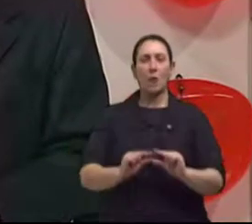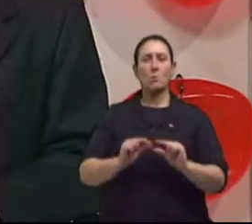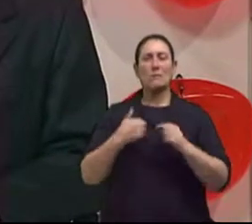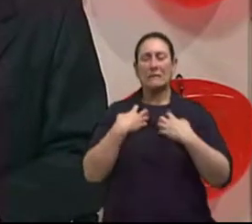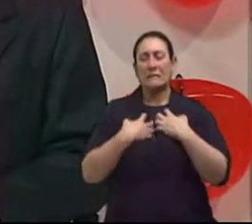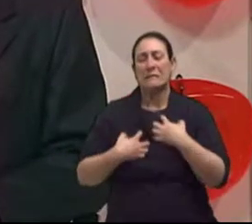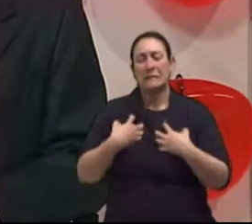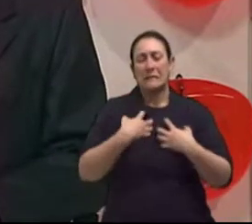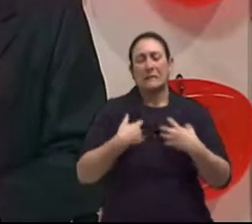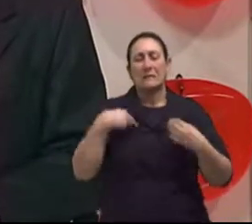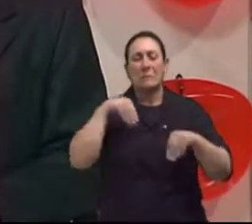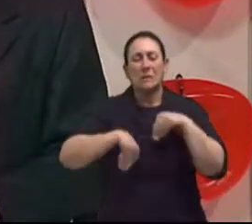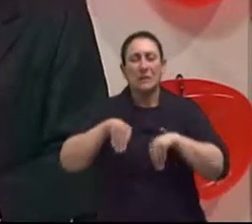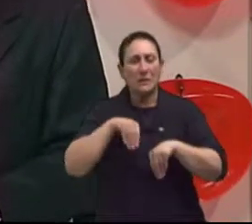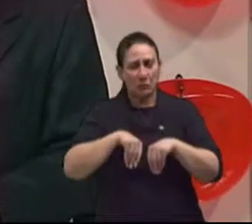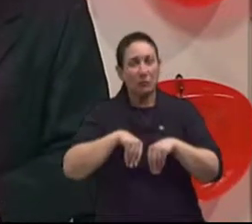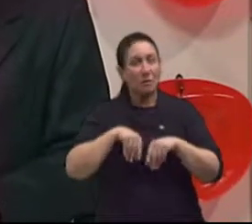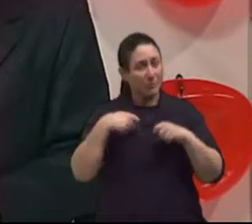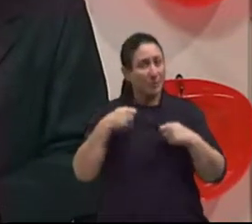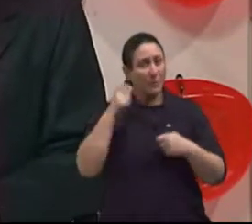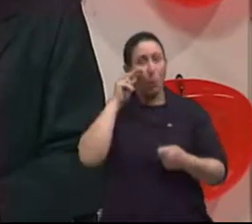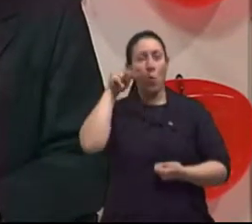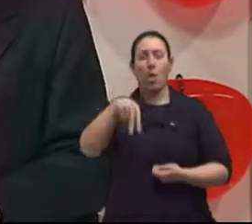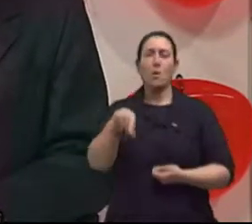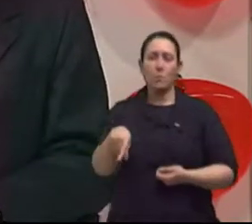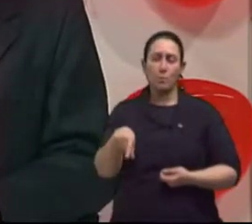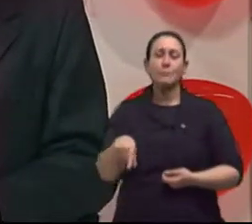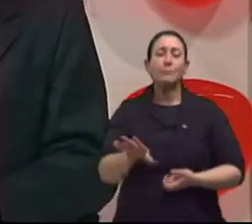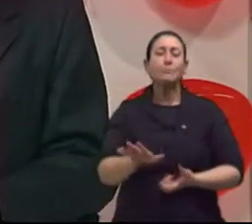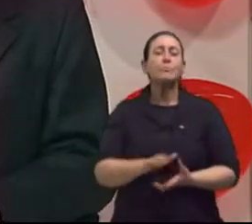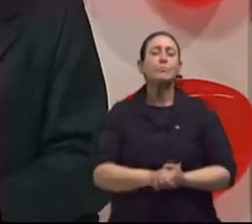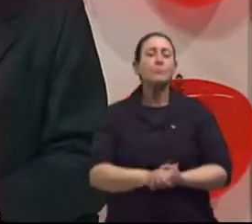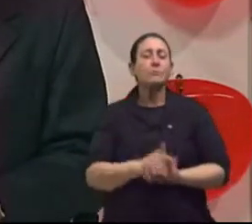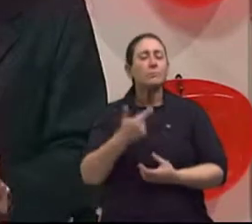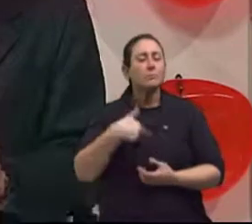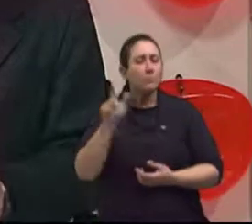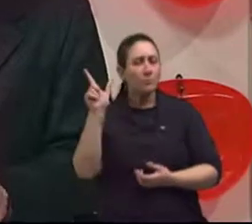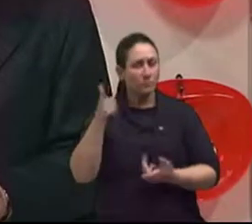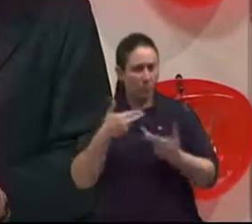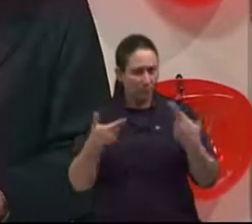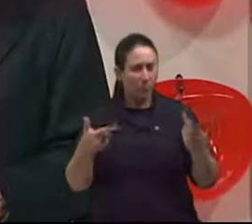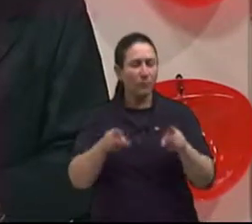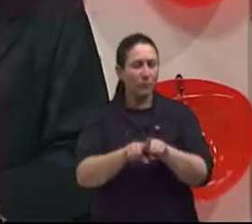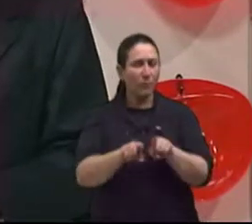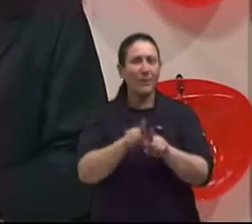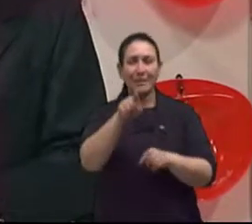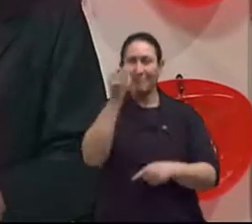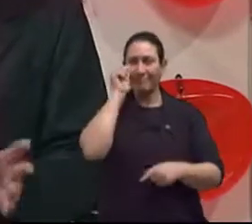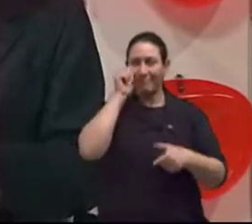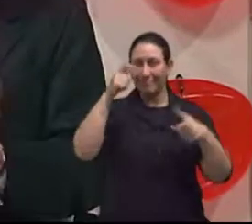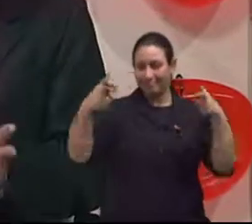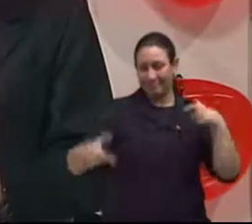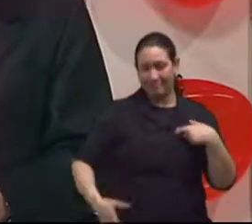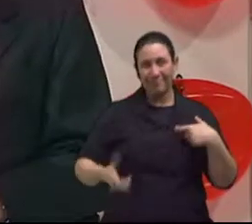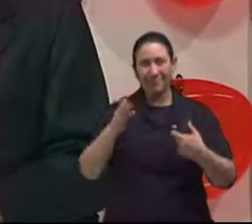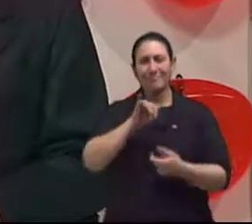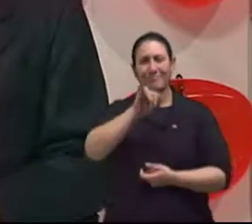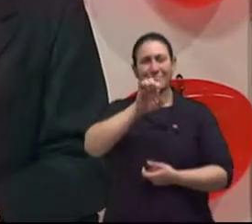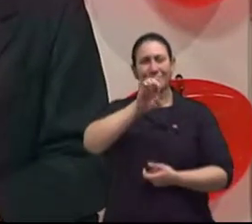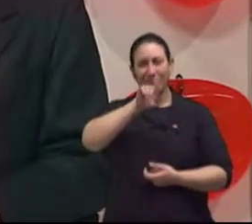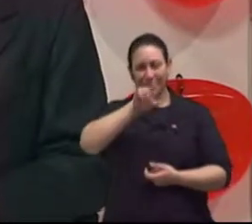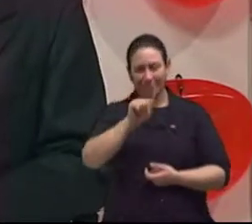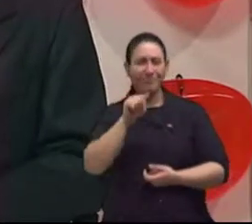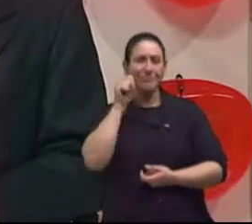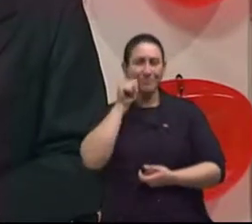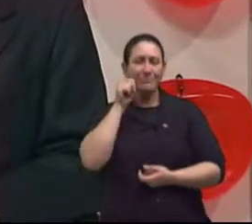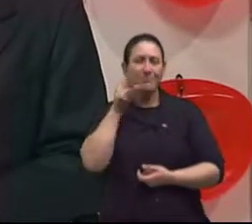Então, isso aí tem que ser levado em consideração. Agora, voltando ao caso da Ieda Maria Vargas, que é o nosso case aqui, né?